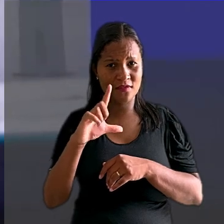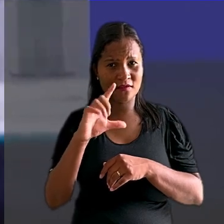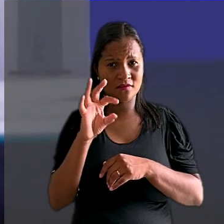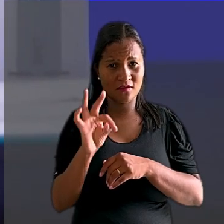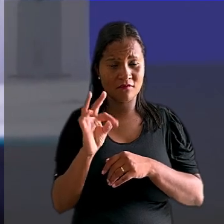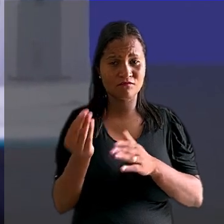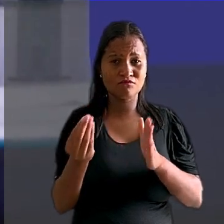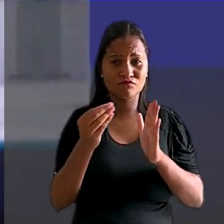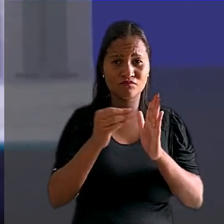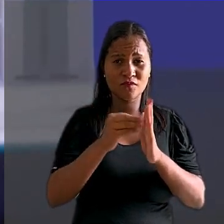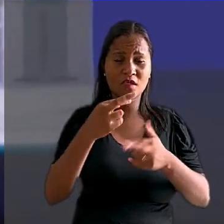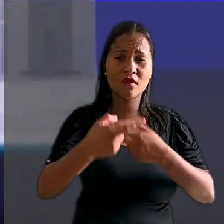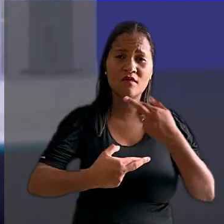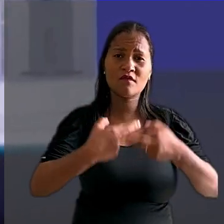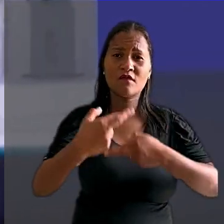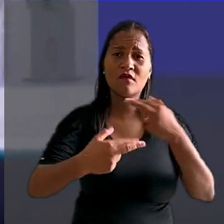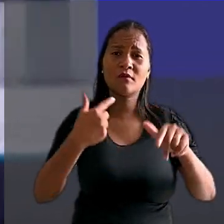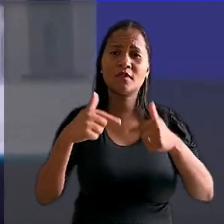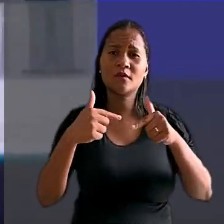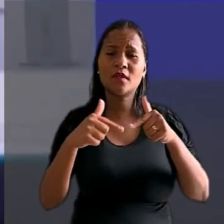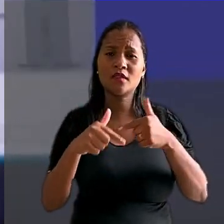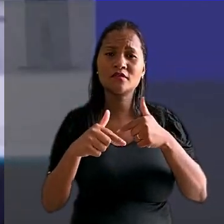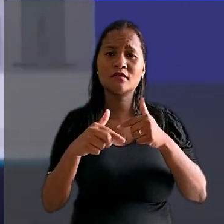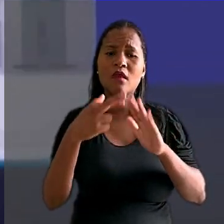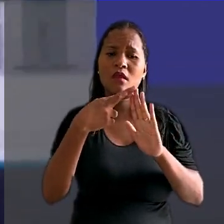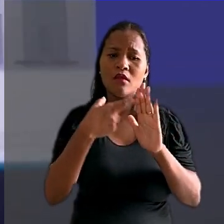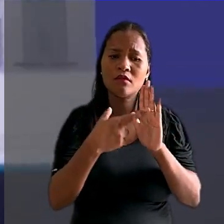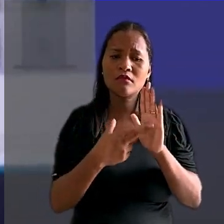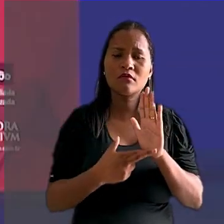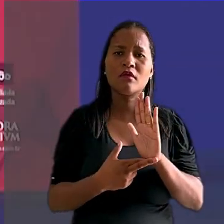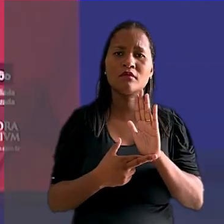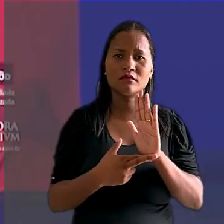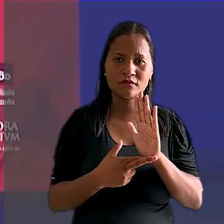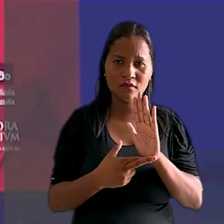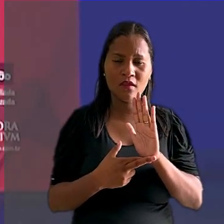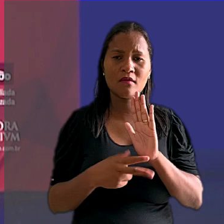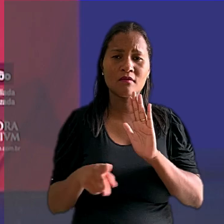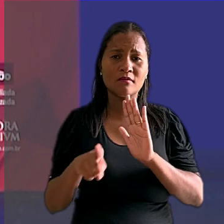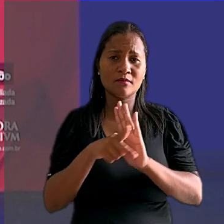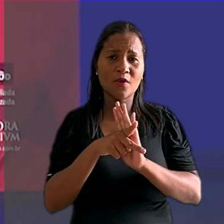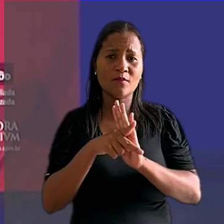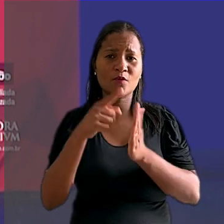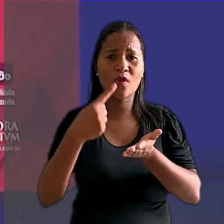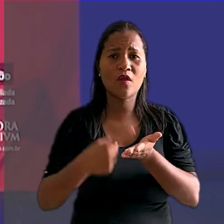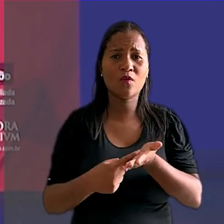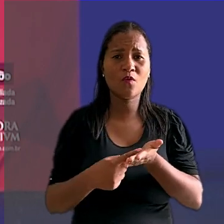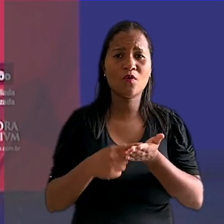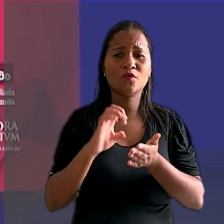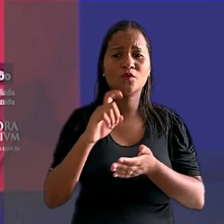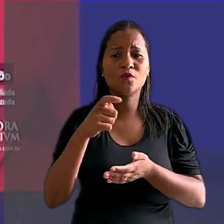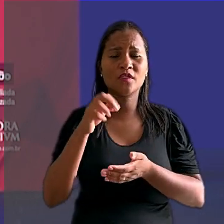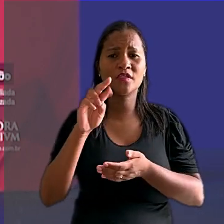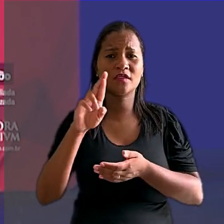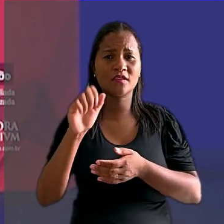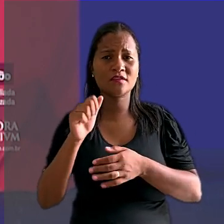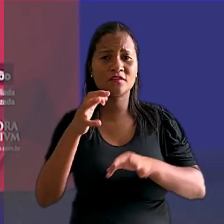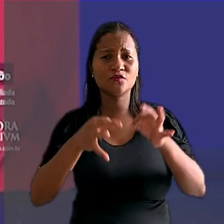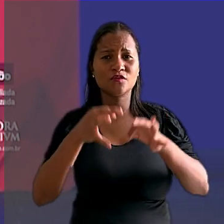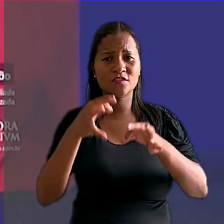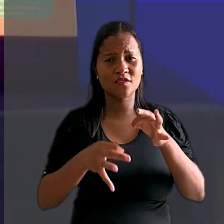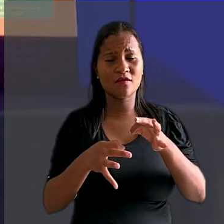da CLT foram inseridos pela Reforma Trabalhista para regular os procedimentos relativos aos acordos